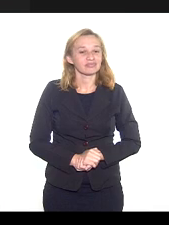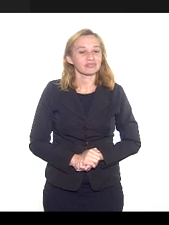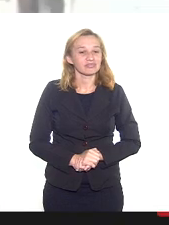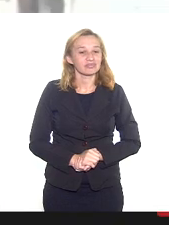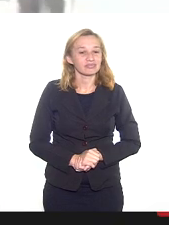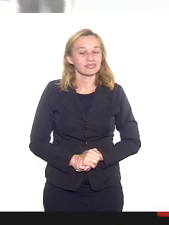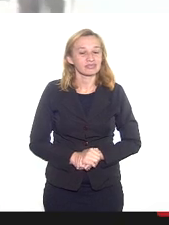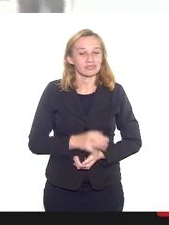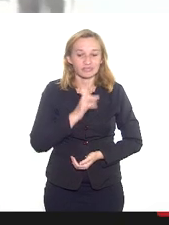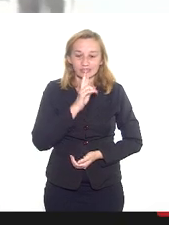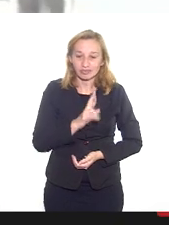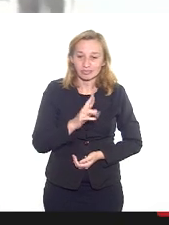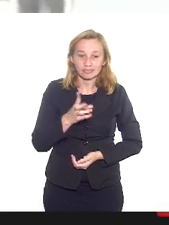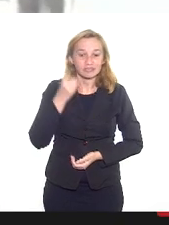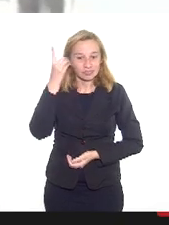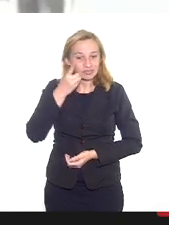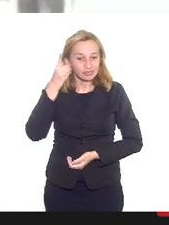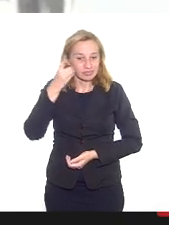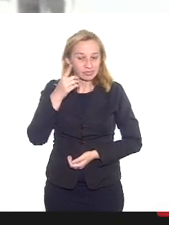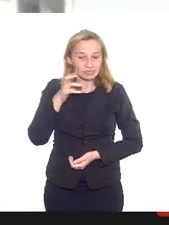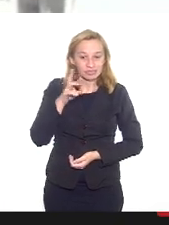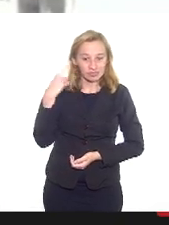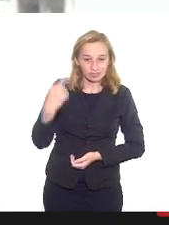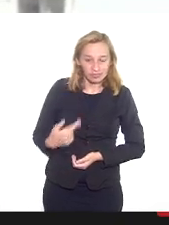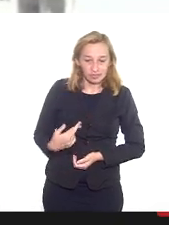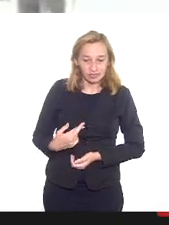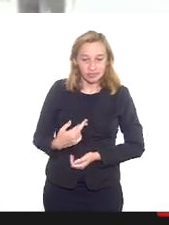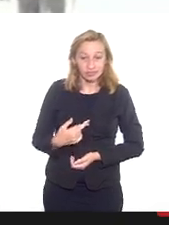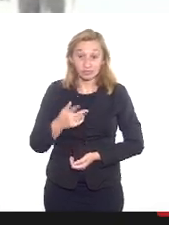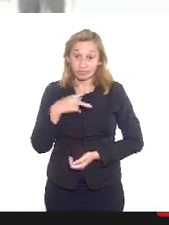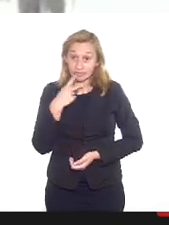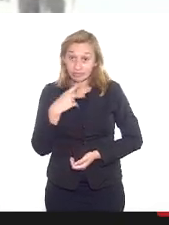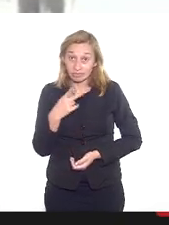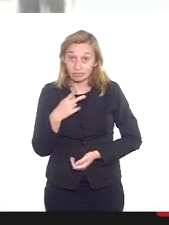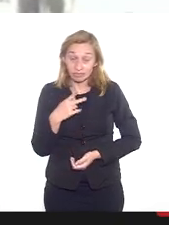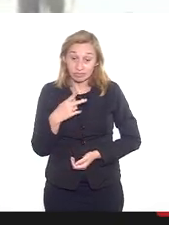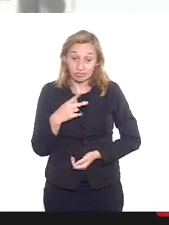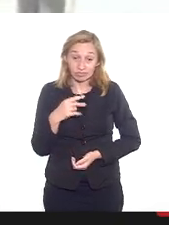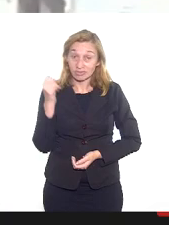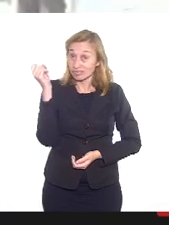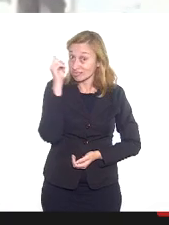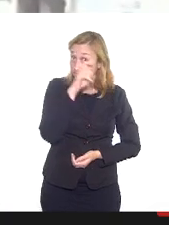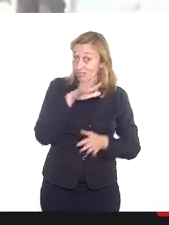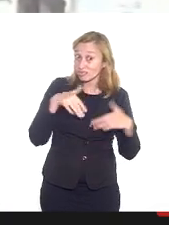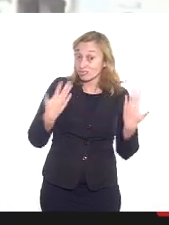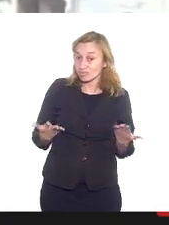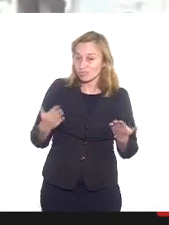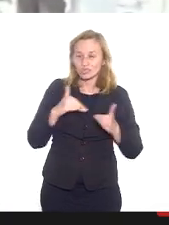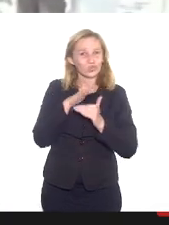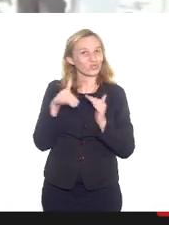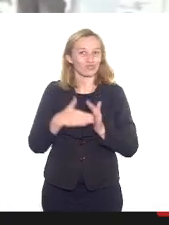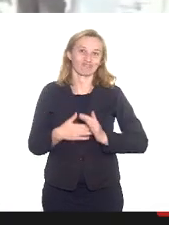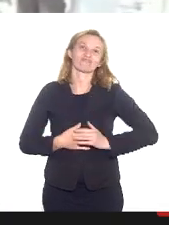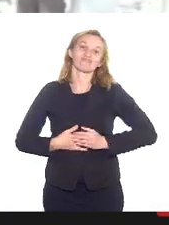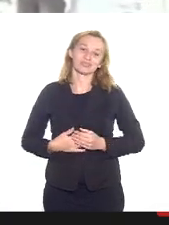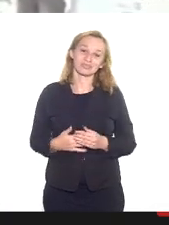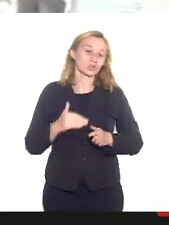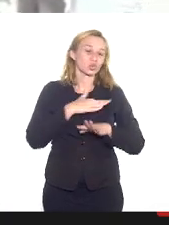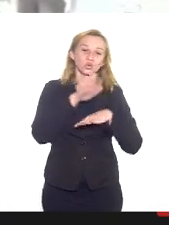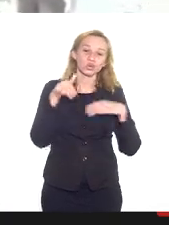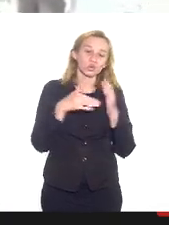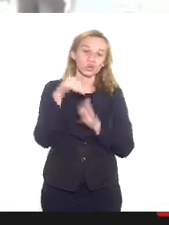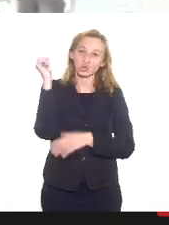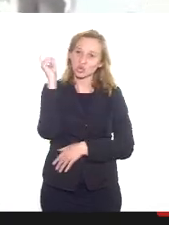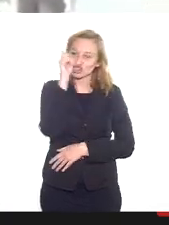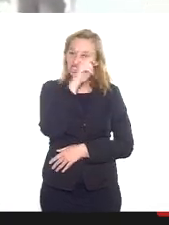então responder para a deputada Renata Souza dizer para ela o seguinte, quais são as dificuldades? Todas, todas as